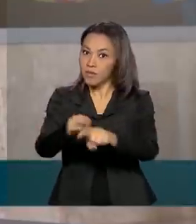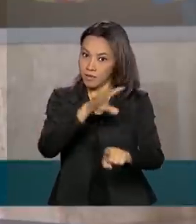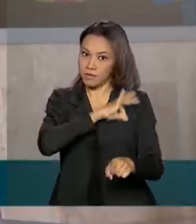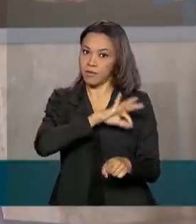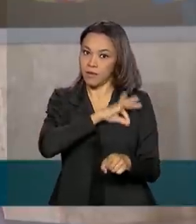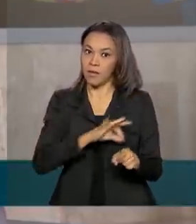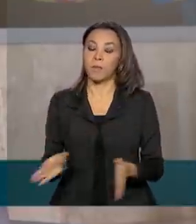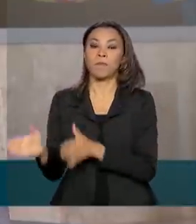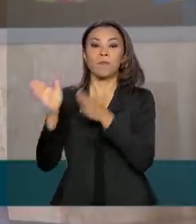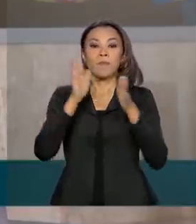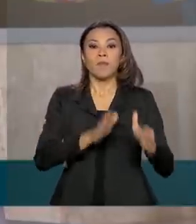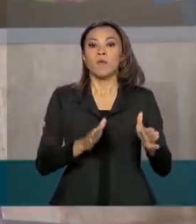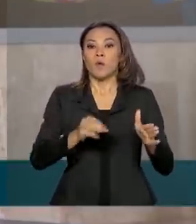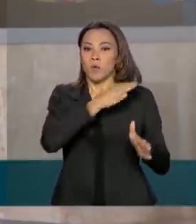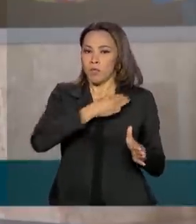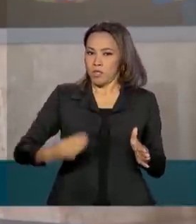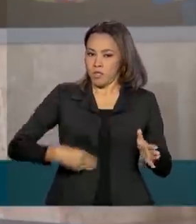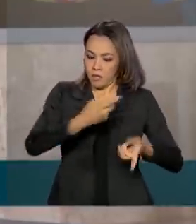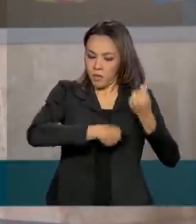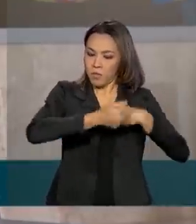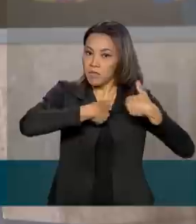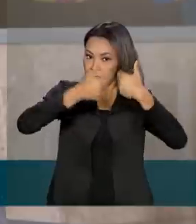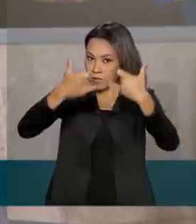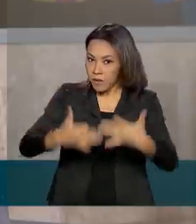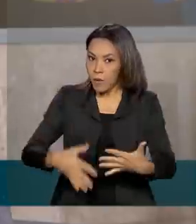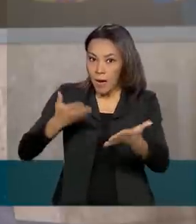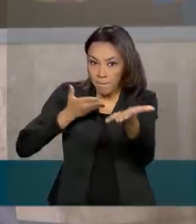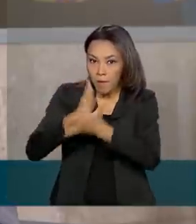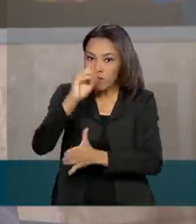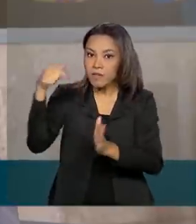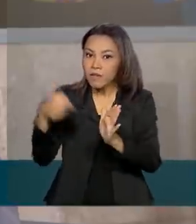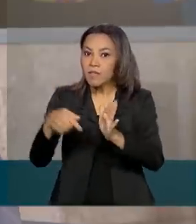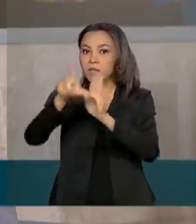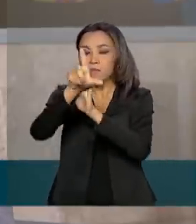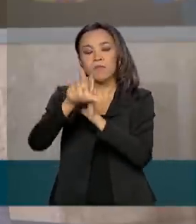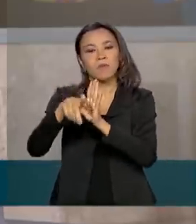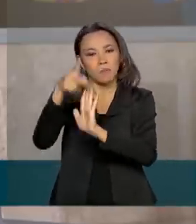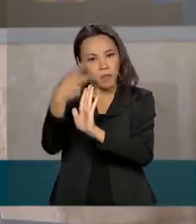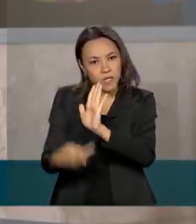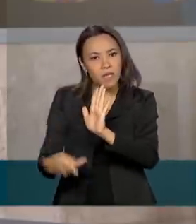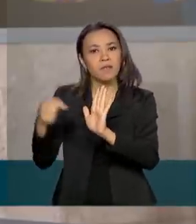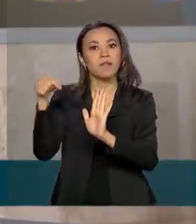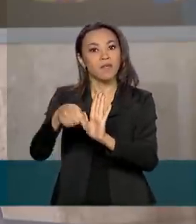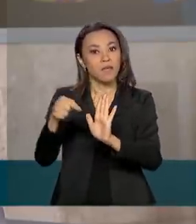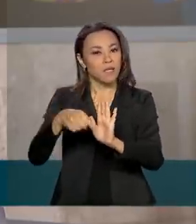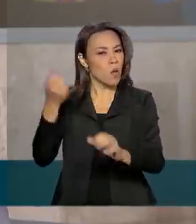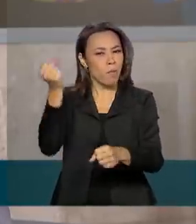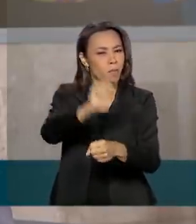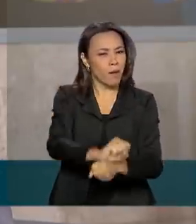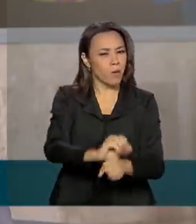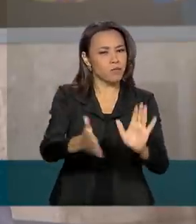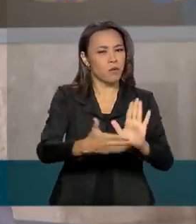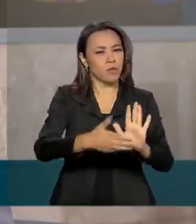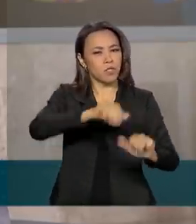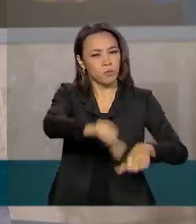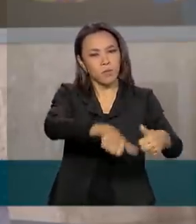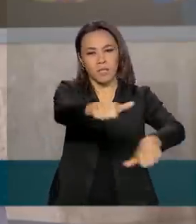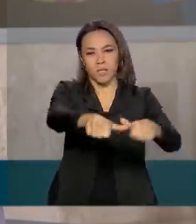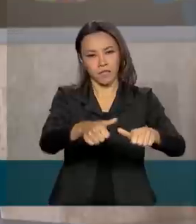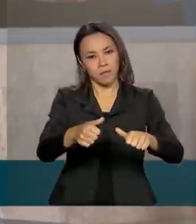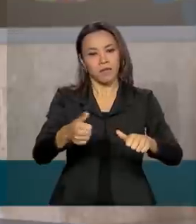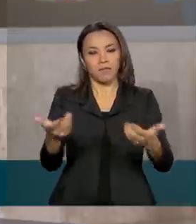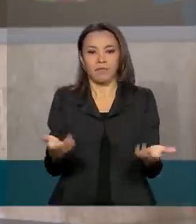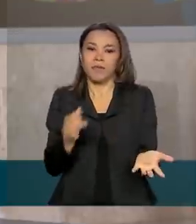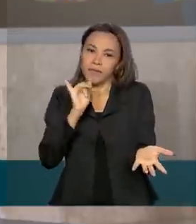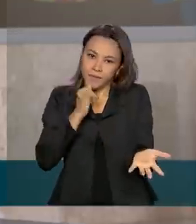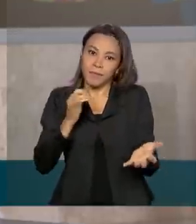Guedes, a aprovação desse projeto sinaliza que a agenda de reformas não está parada, apesar da pandemia. Vamos ouvir o que